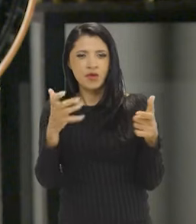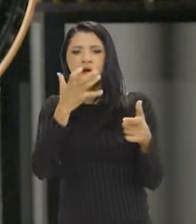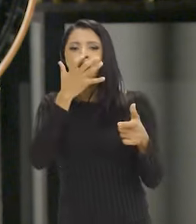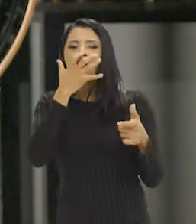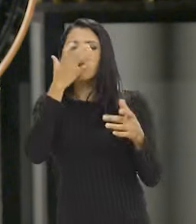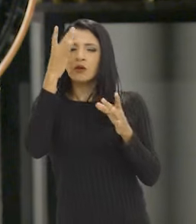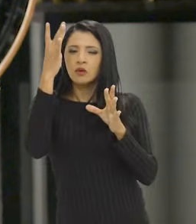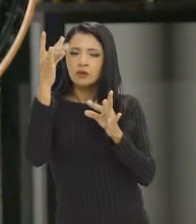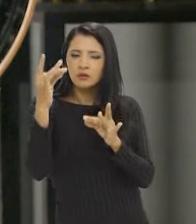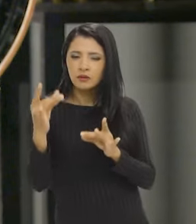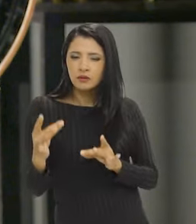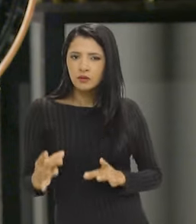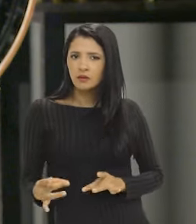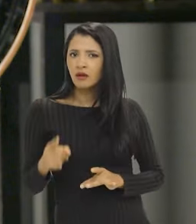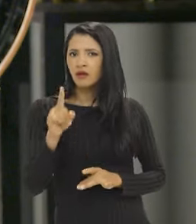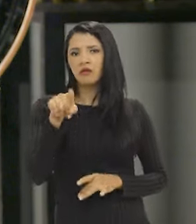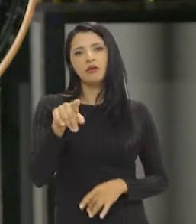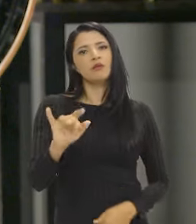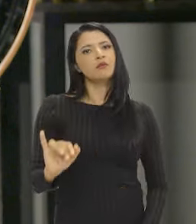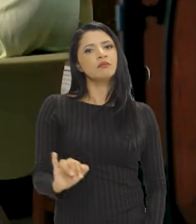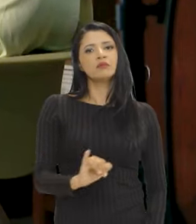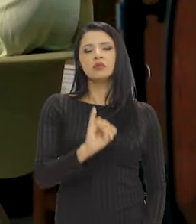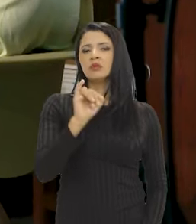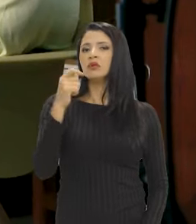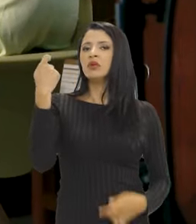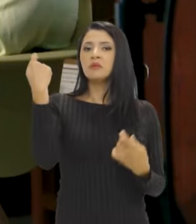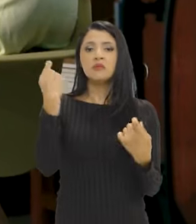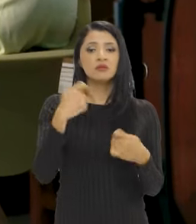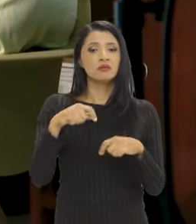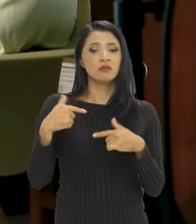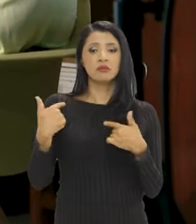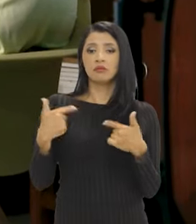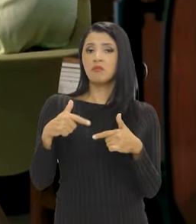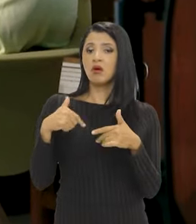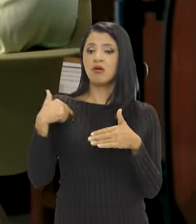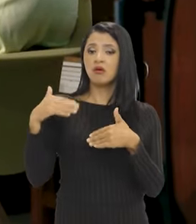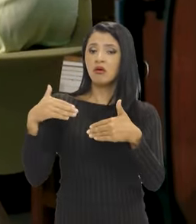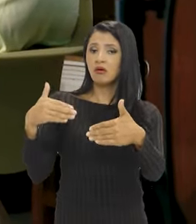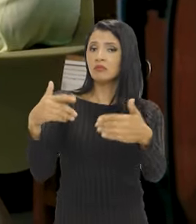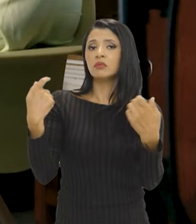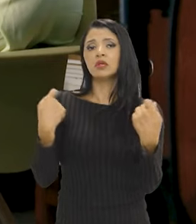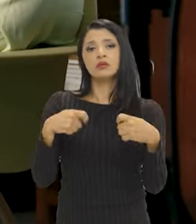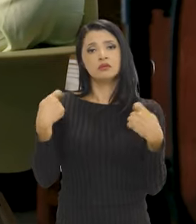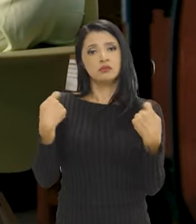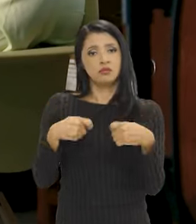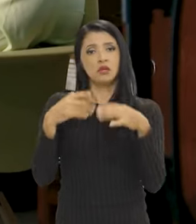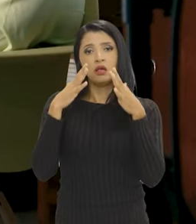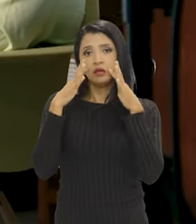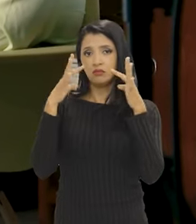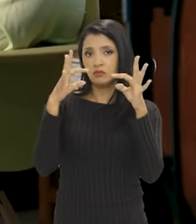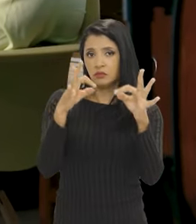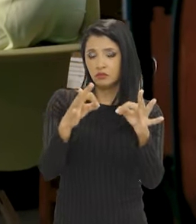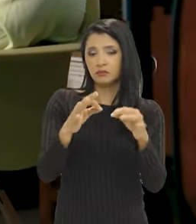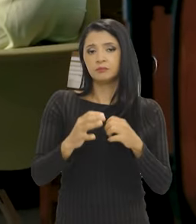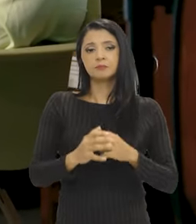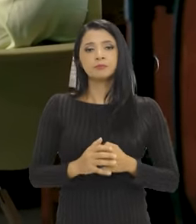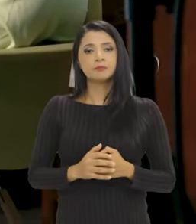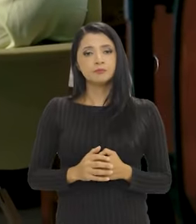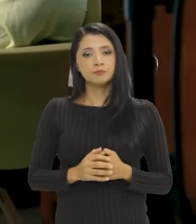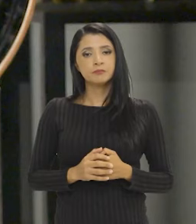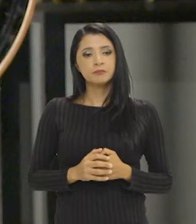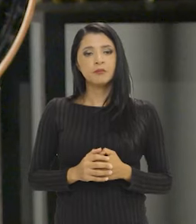a escala e vê nos detalhes, isso é muito importante, isso precisa ser trabalhado ao longo do tempo. É